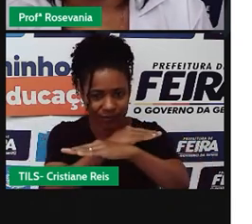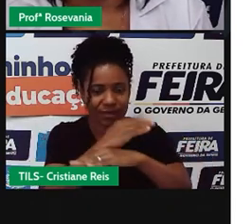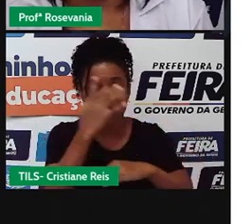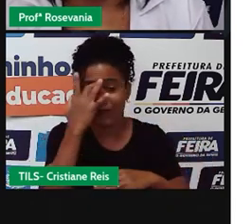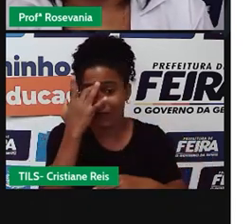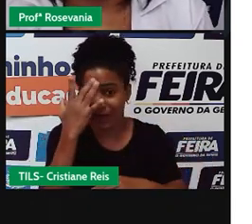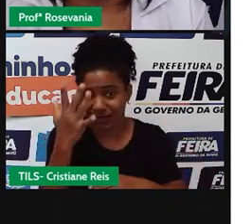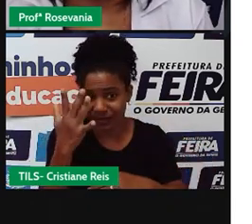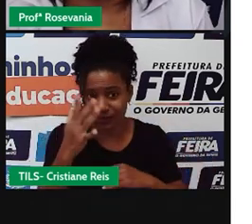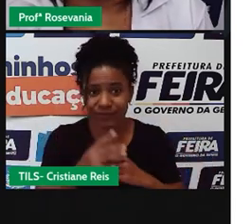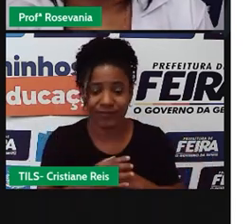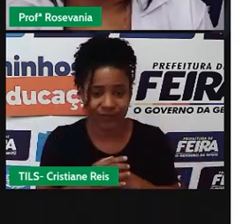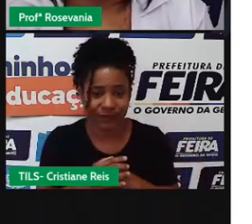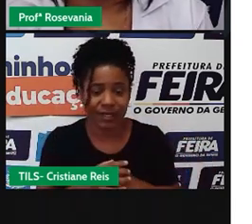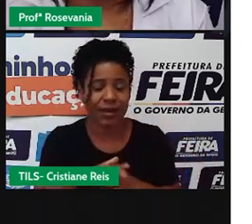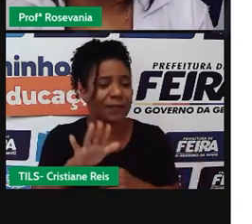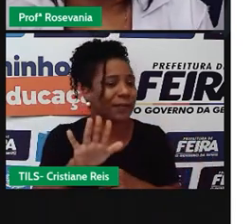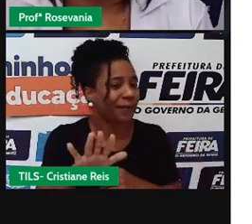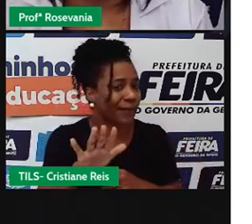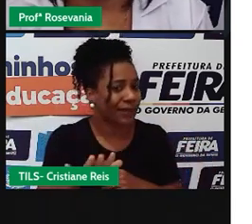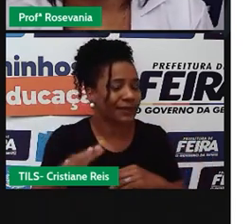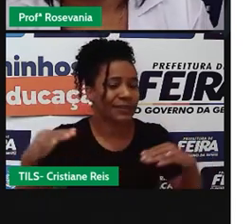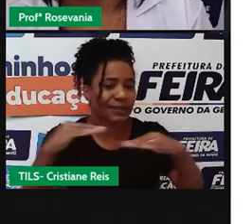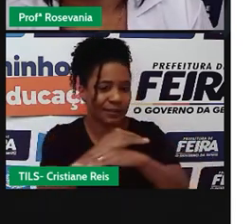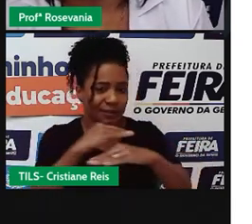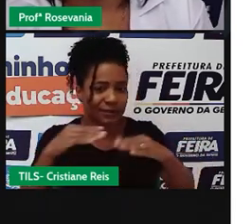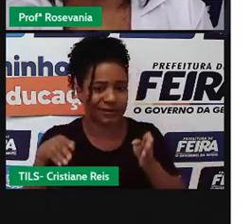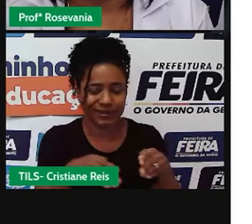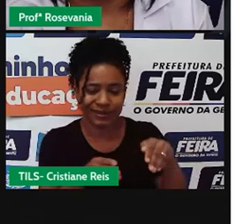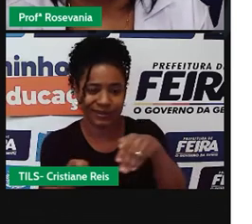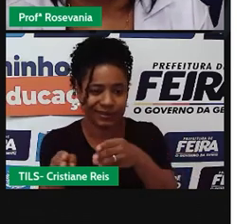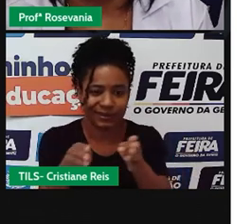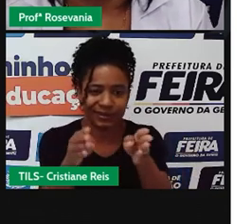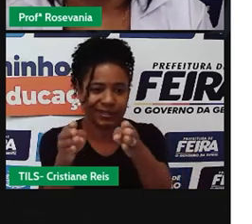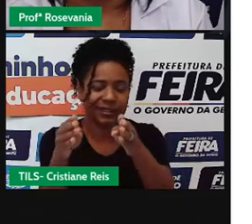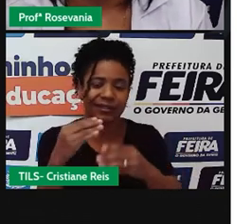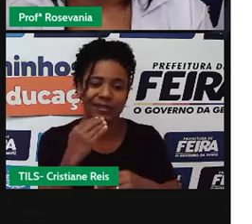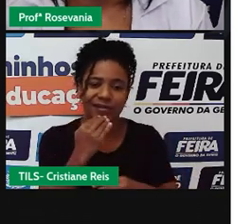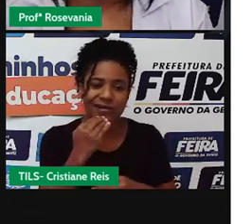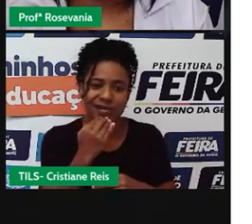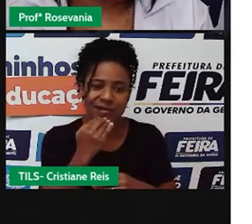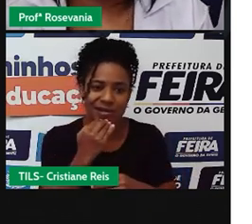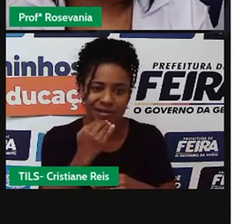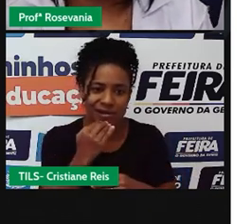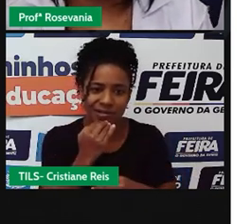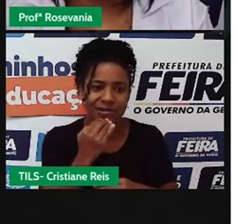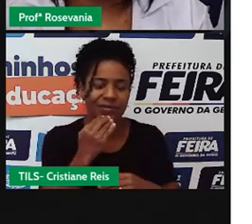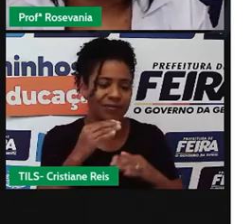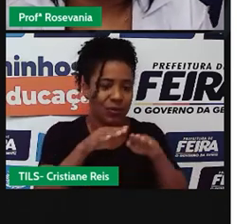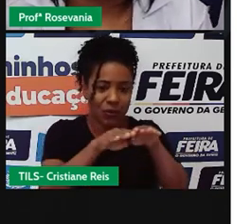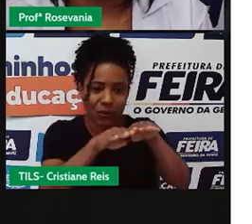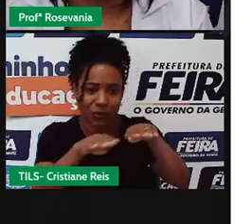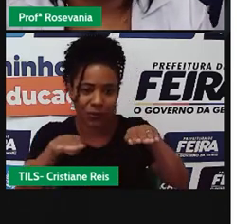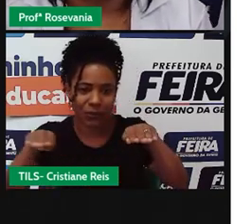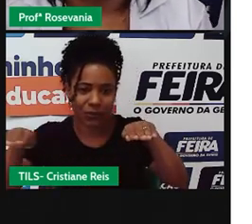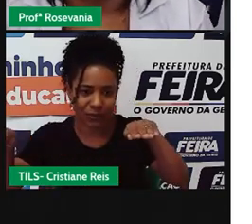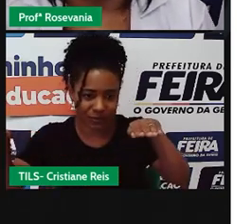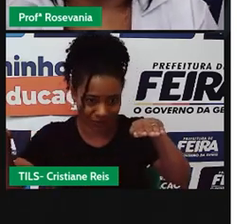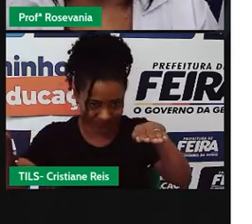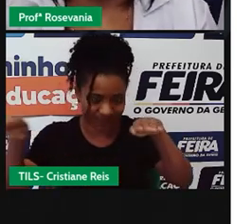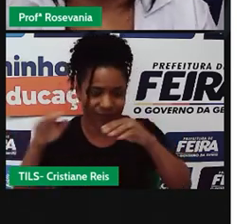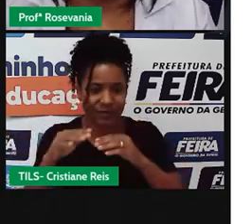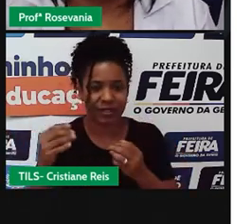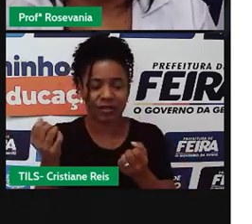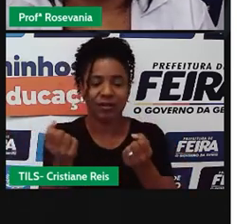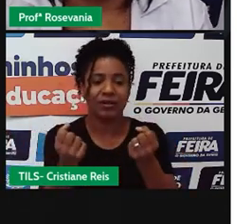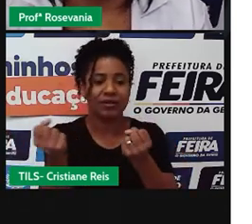anteriormente, mas em compensação, as estradas desburacadas, sem pavimentação, torna-se transporte de mercadoria